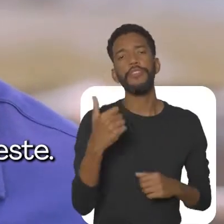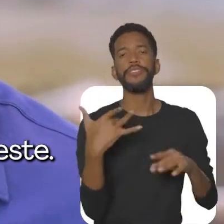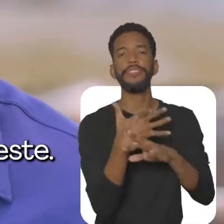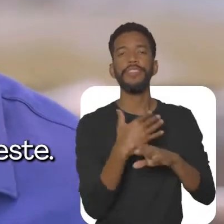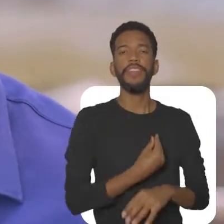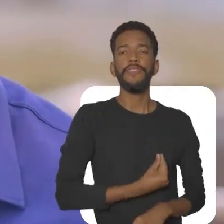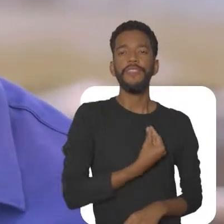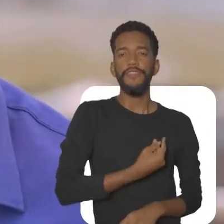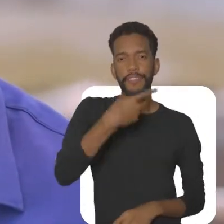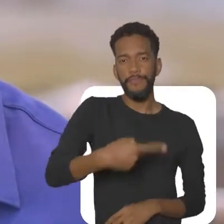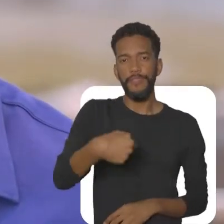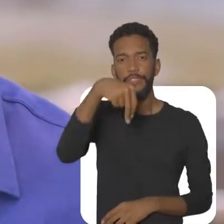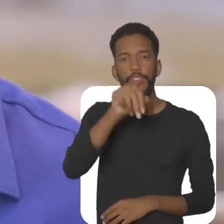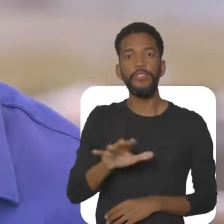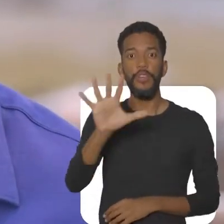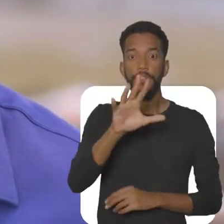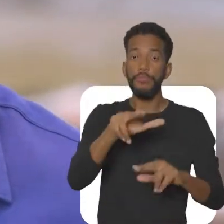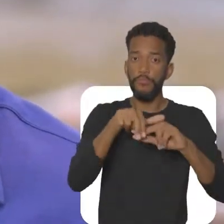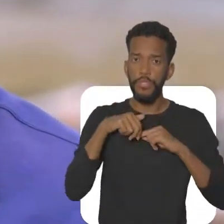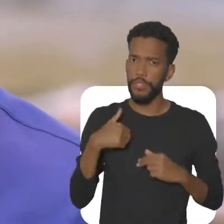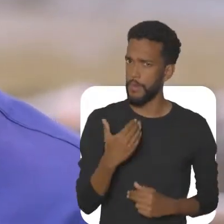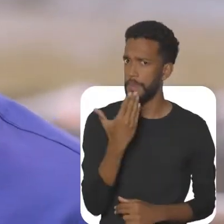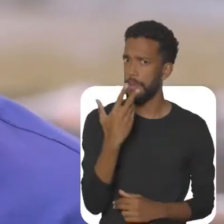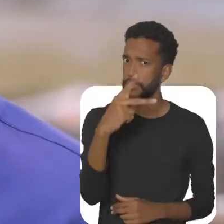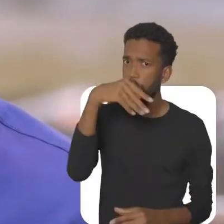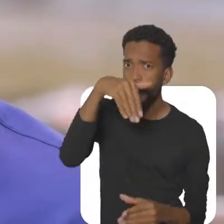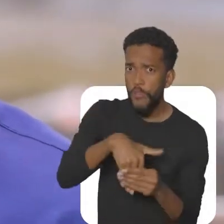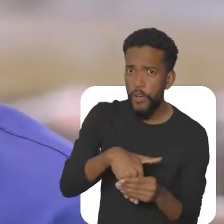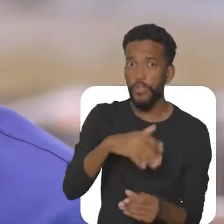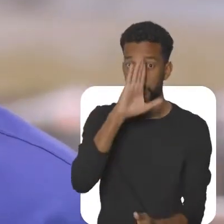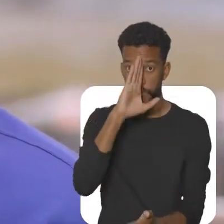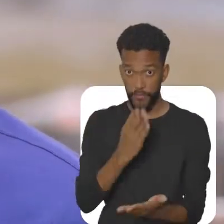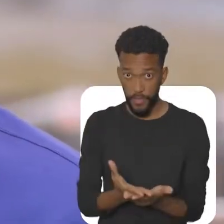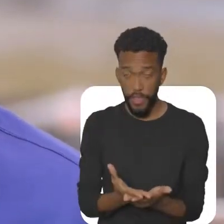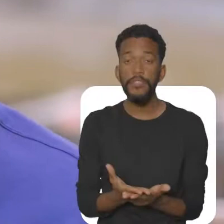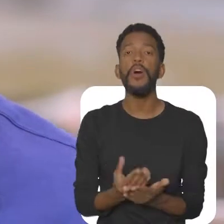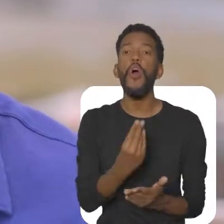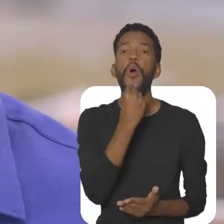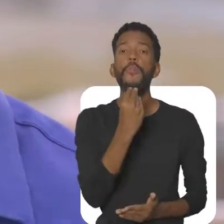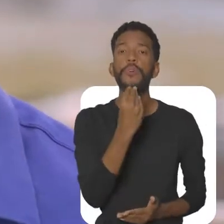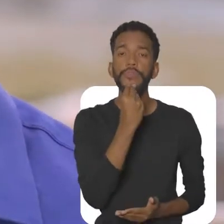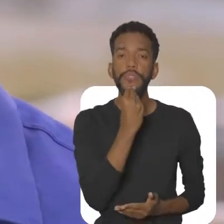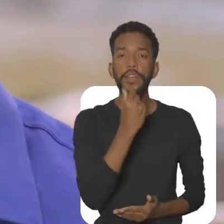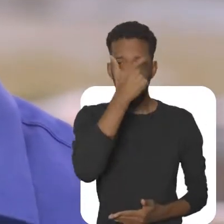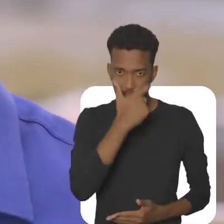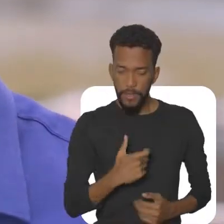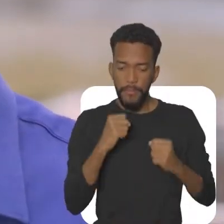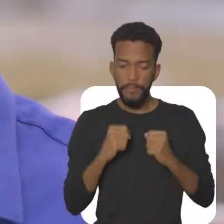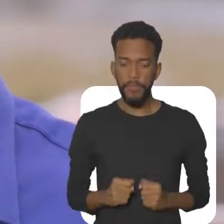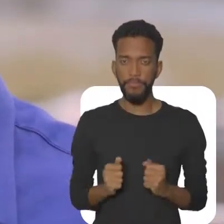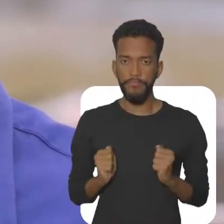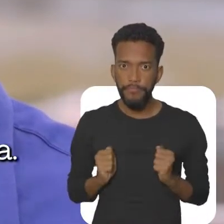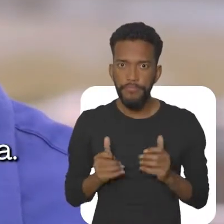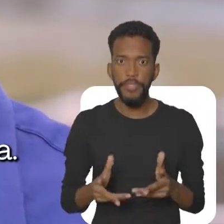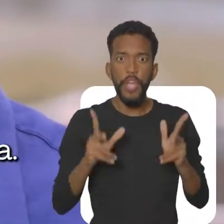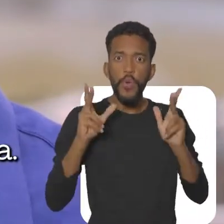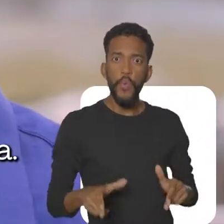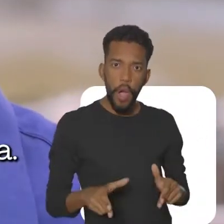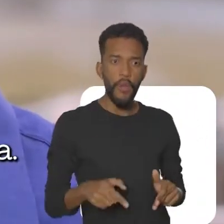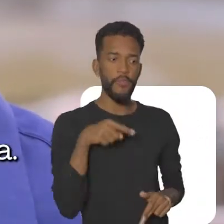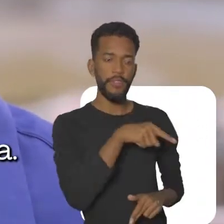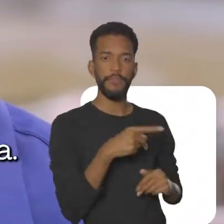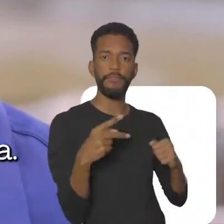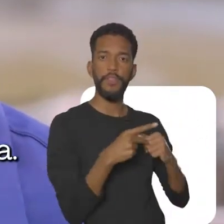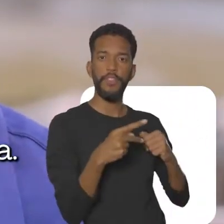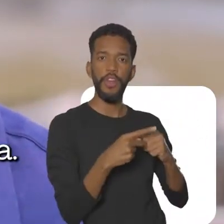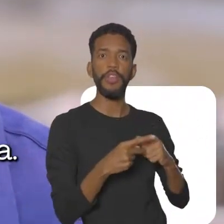para viver do Nordeste Por isso, peço seu voto, sua confiança e a oportunidade para fazer em Pernambuco A